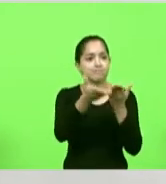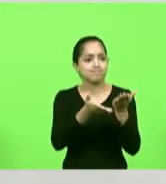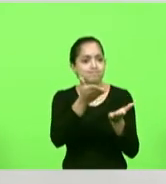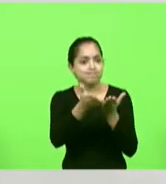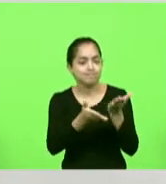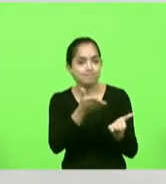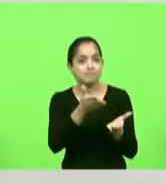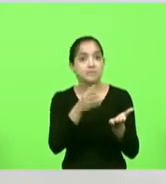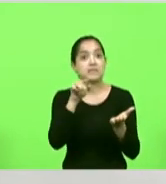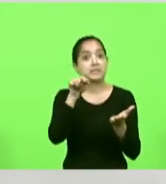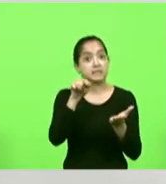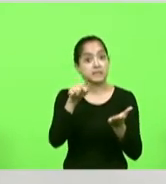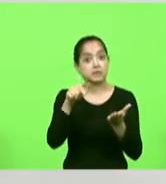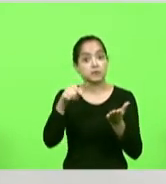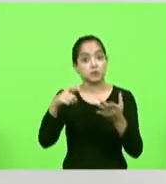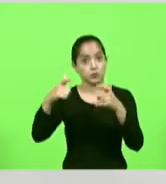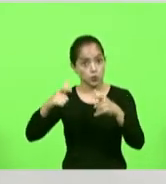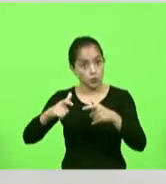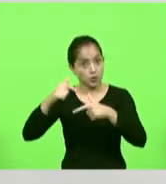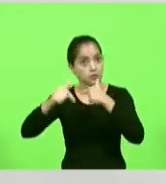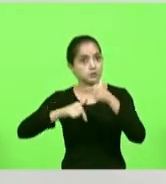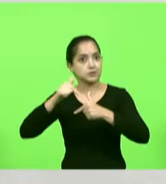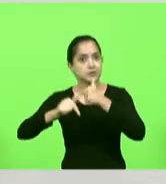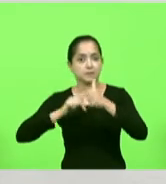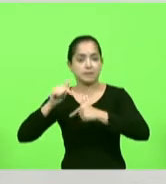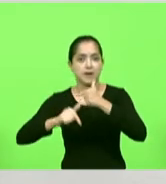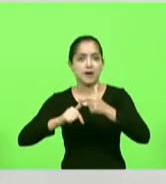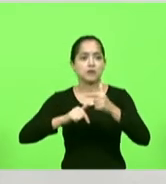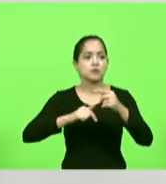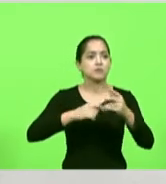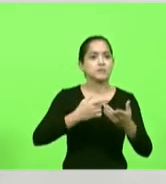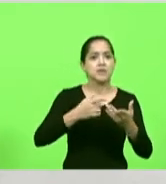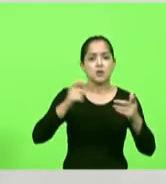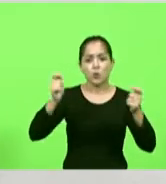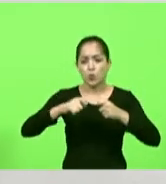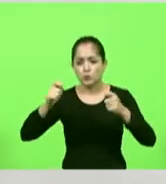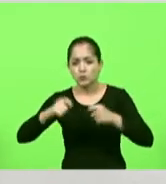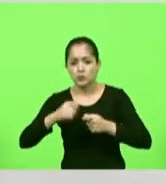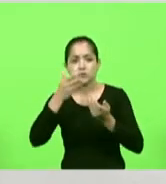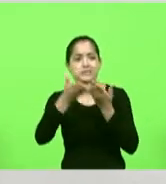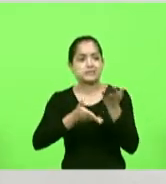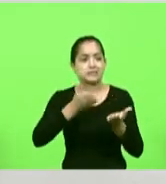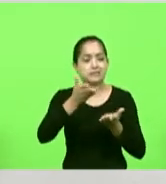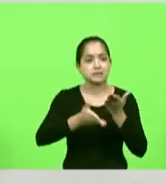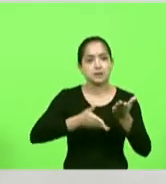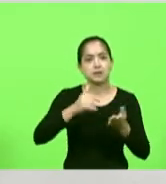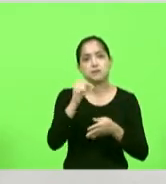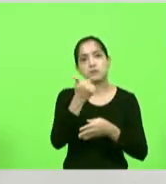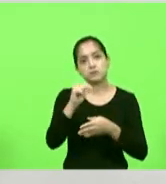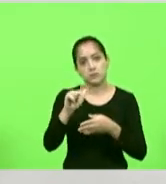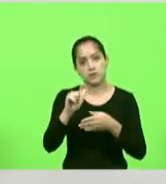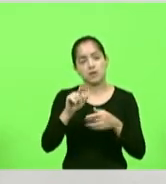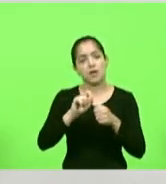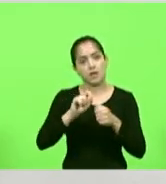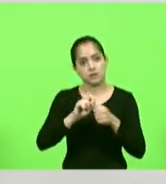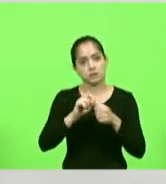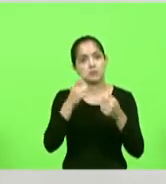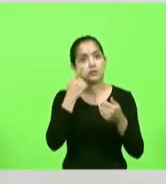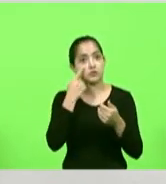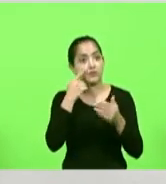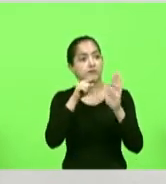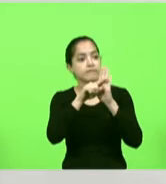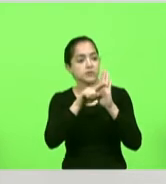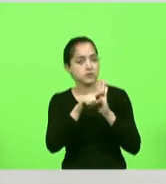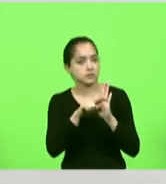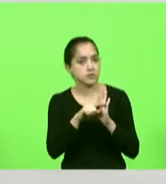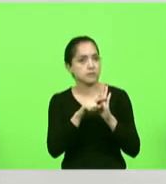na unidade em eles estão não tem condições de tratamento é sobre isso que a gente quer fazer sabe